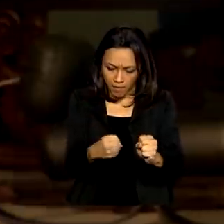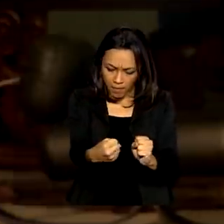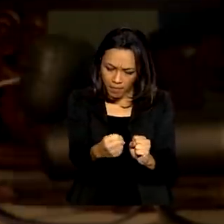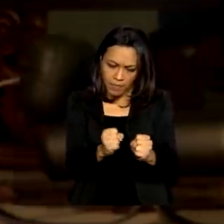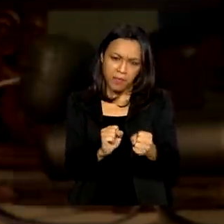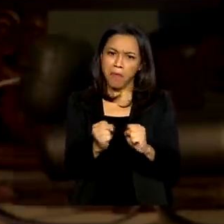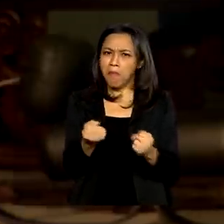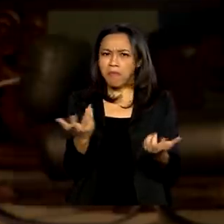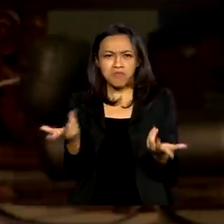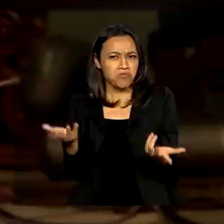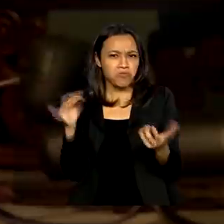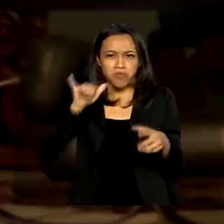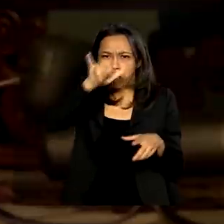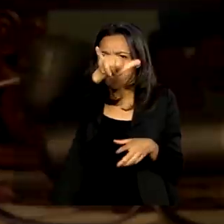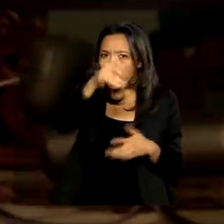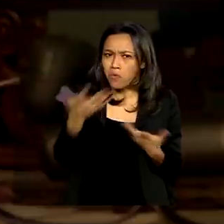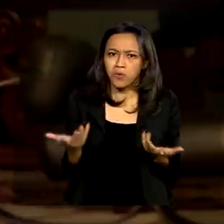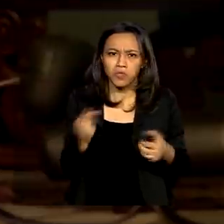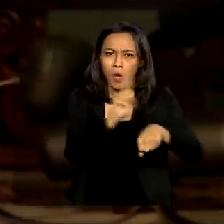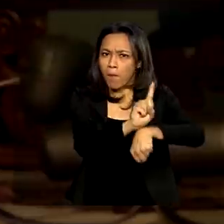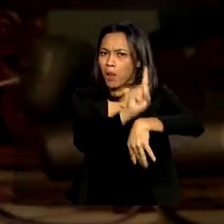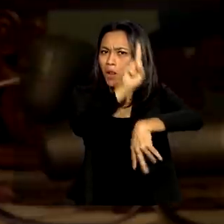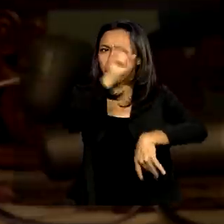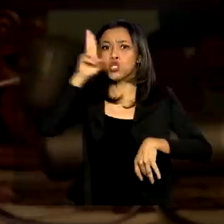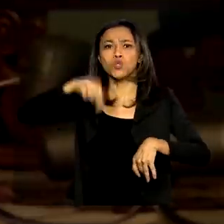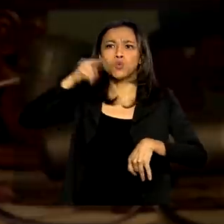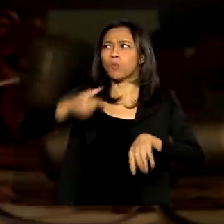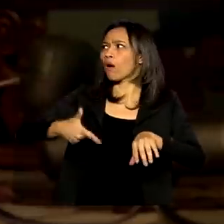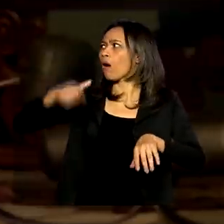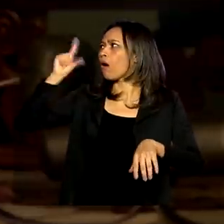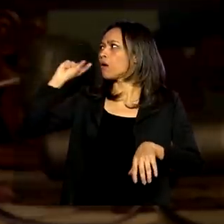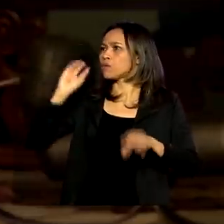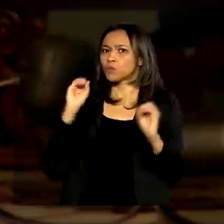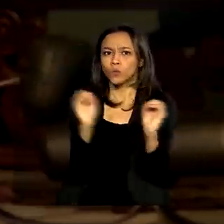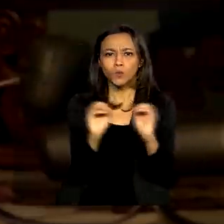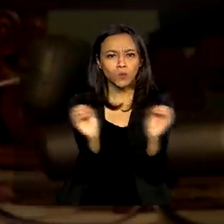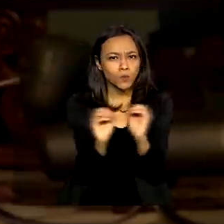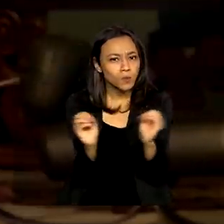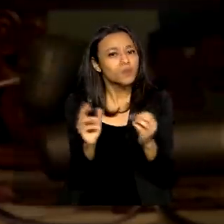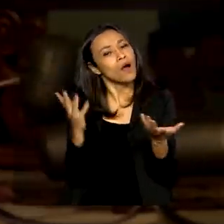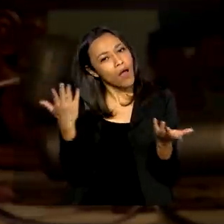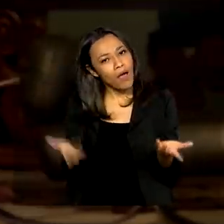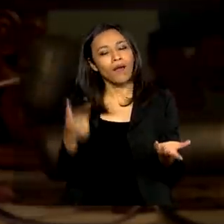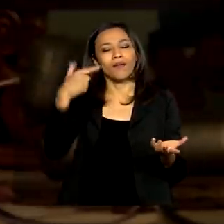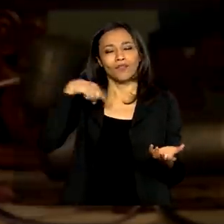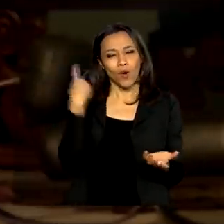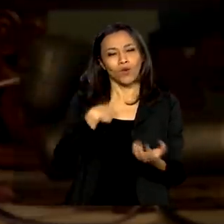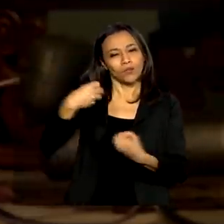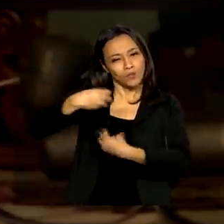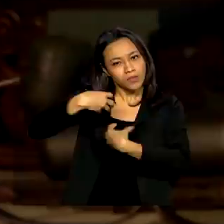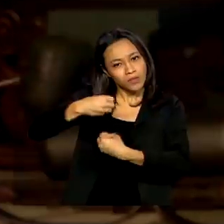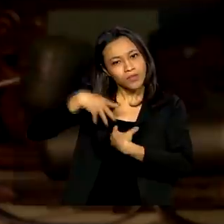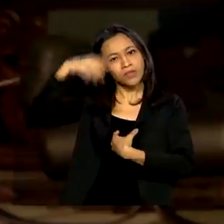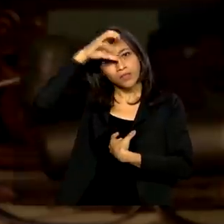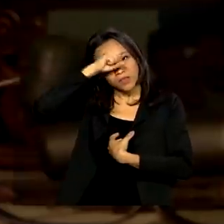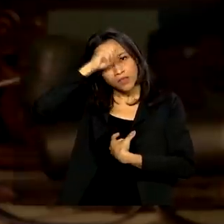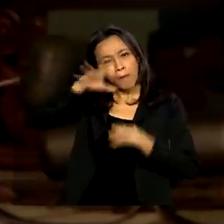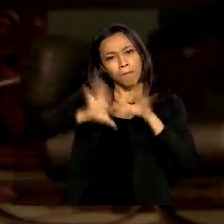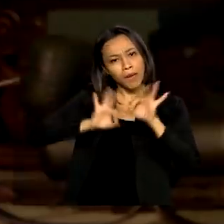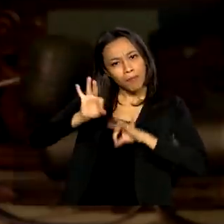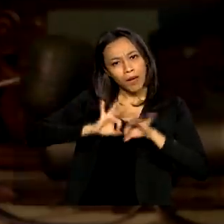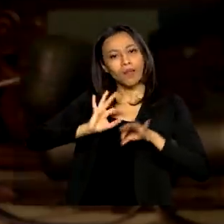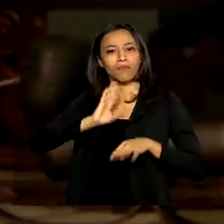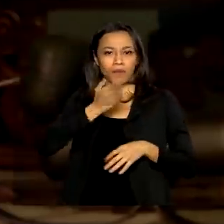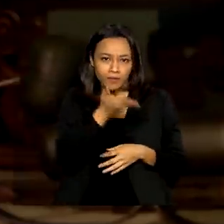sejam aviões ou espaçonaves que nunca foram pilotadas, né, e essa é a nossa parte do nosso trabalho, nós somos treinados e preparados para isso.